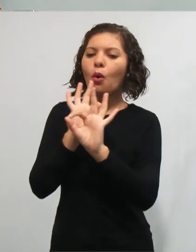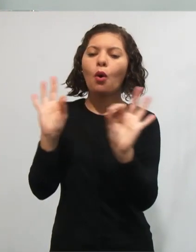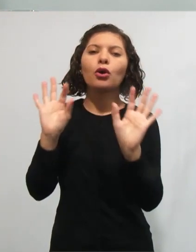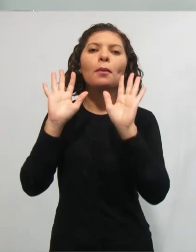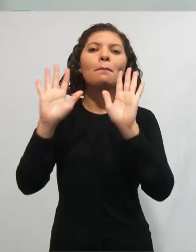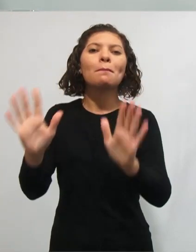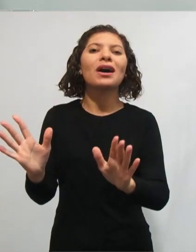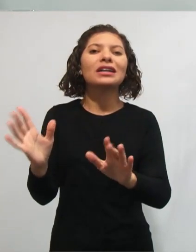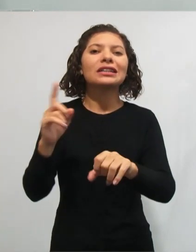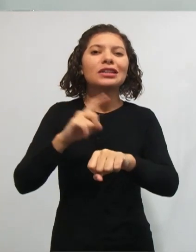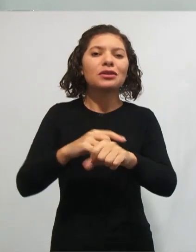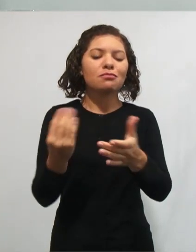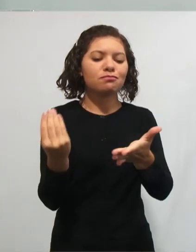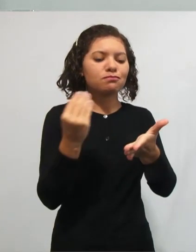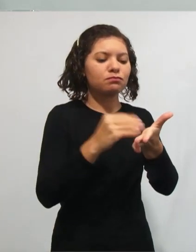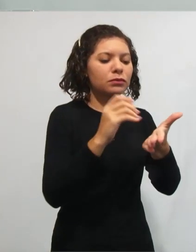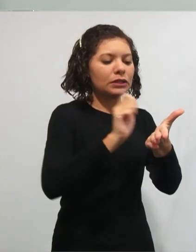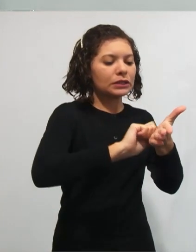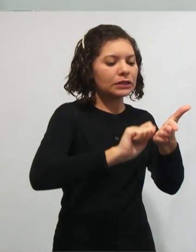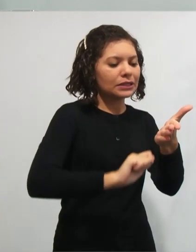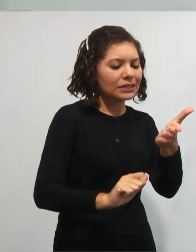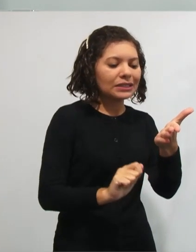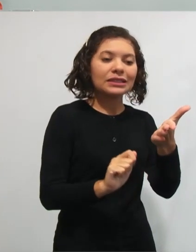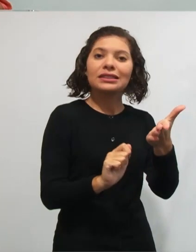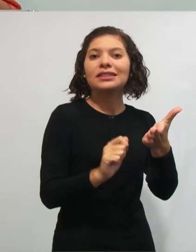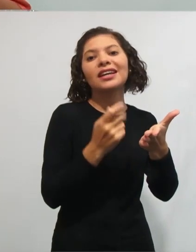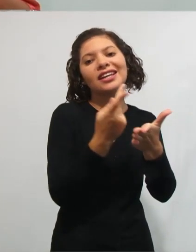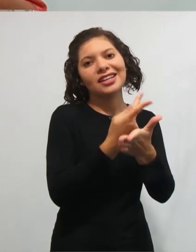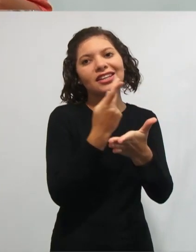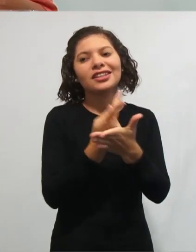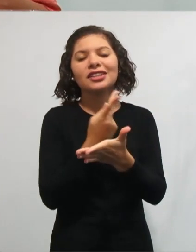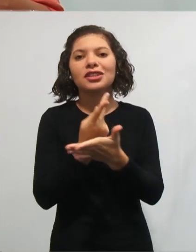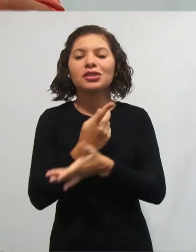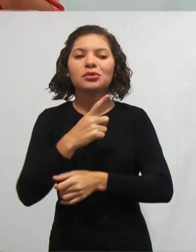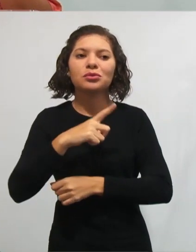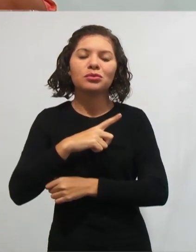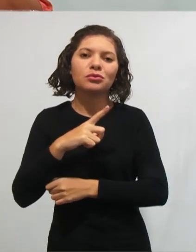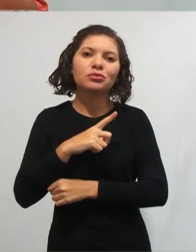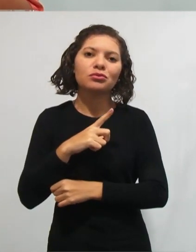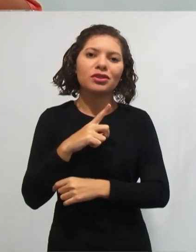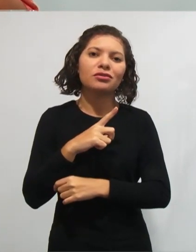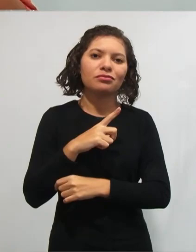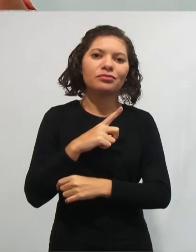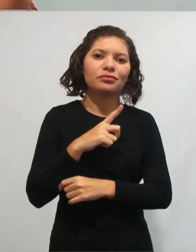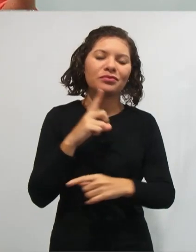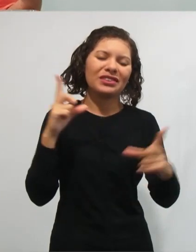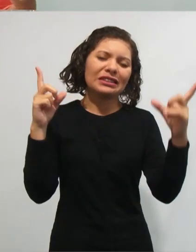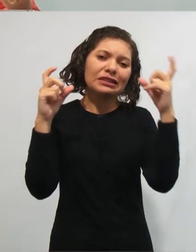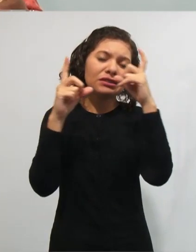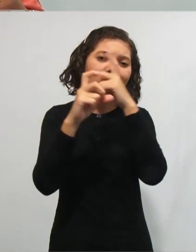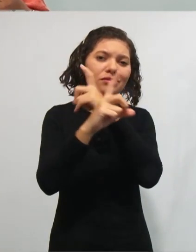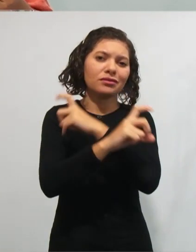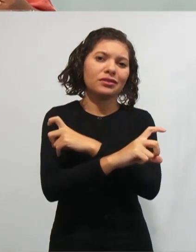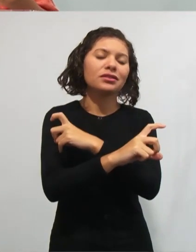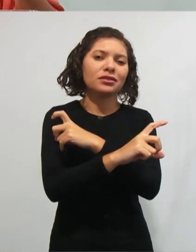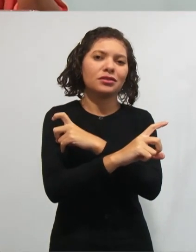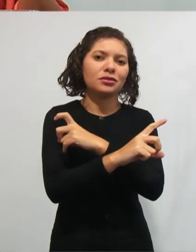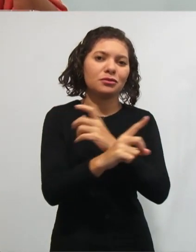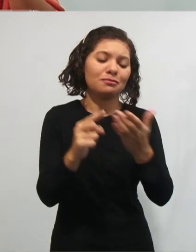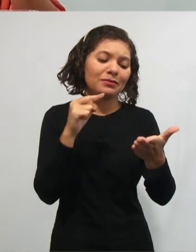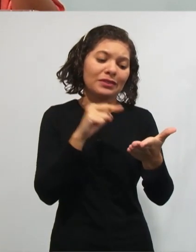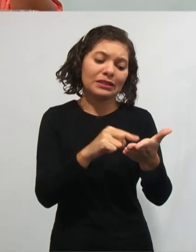dificuldade em respeitar a gramática fica prejudicada a sua produção